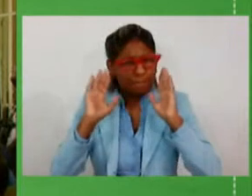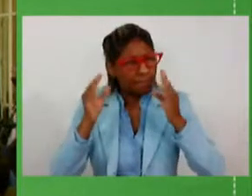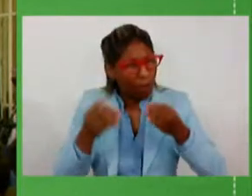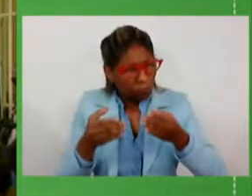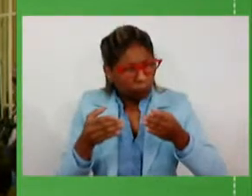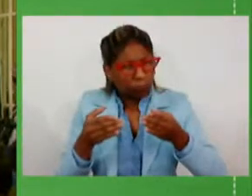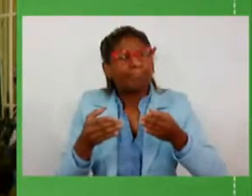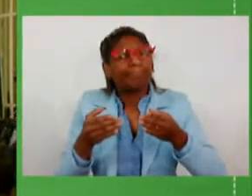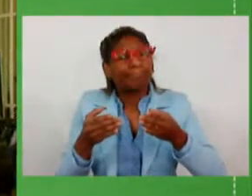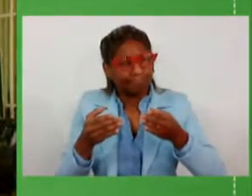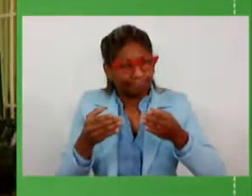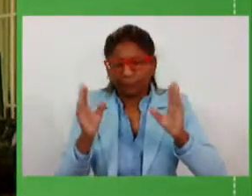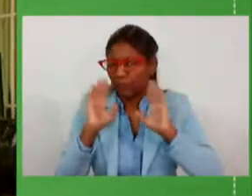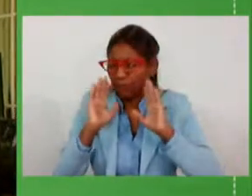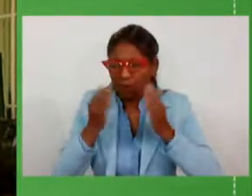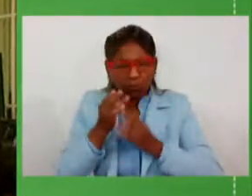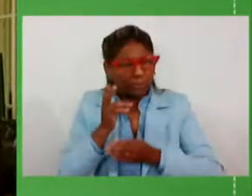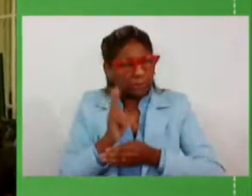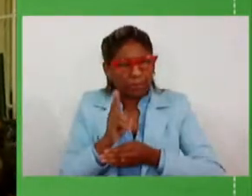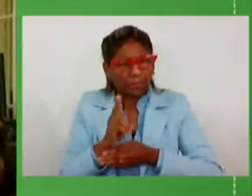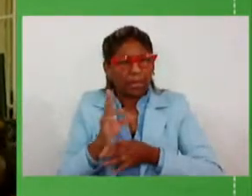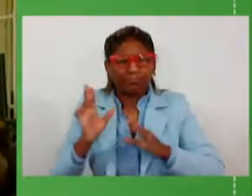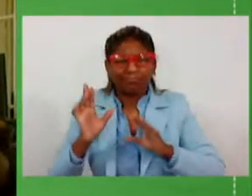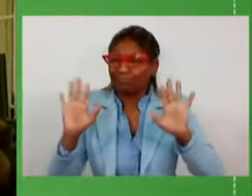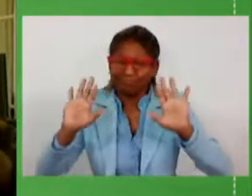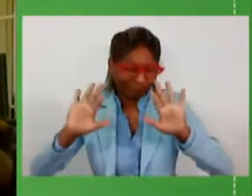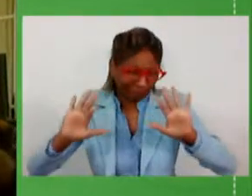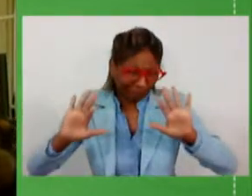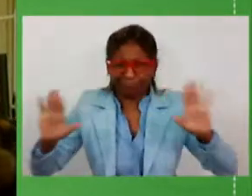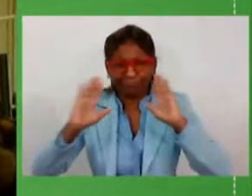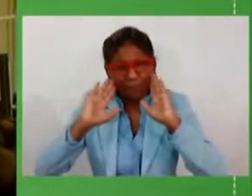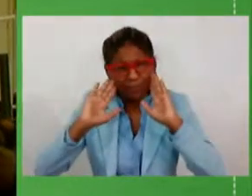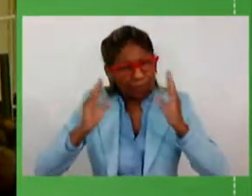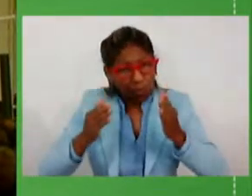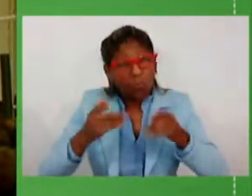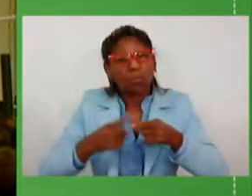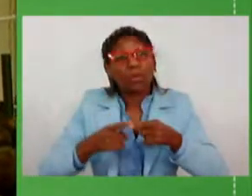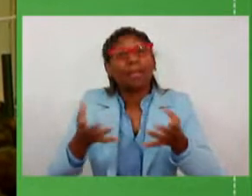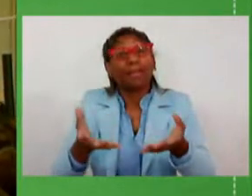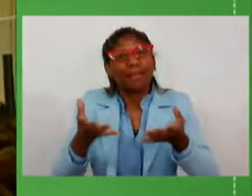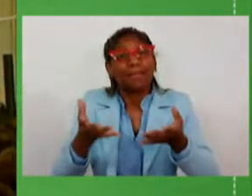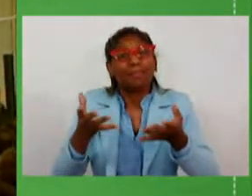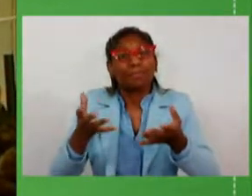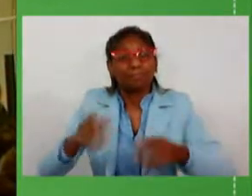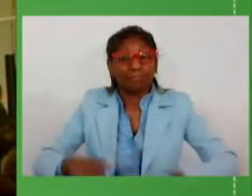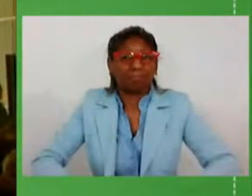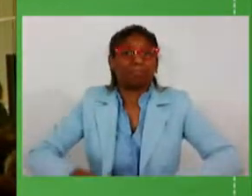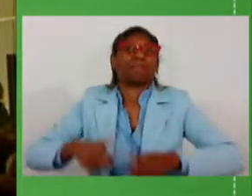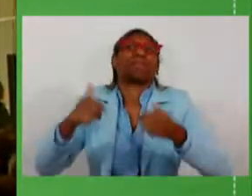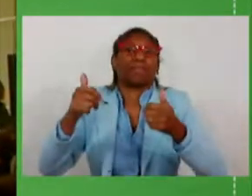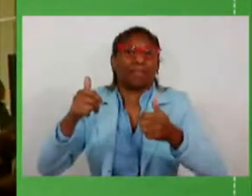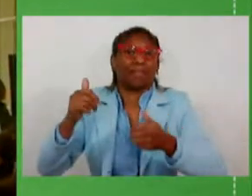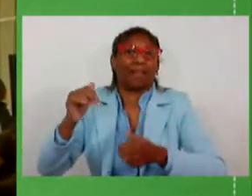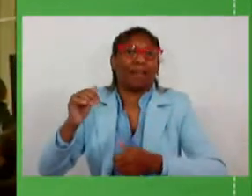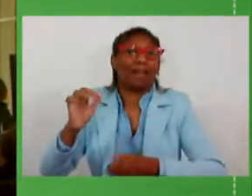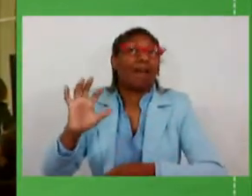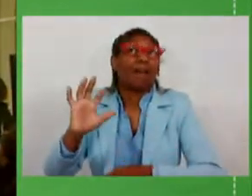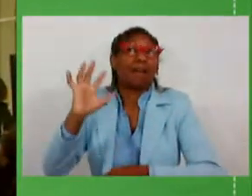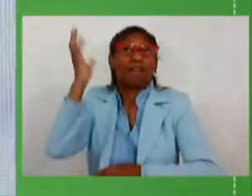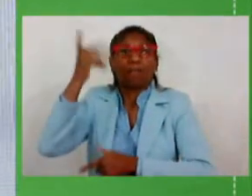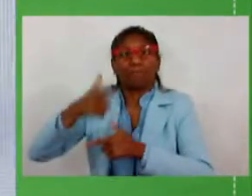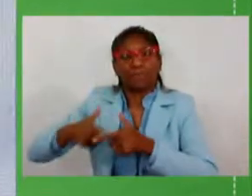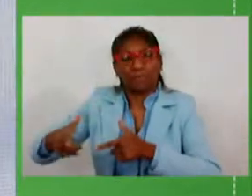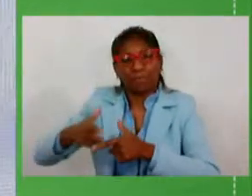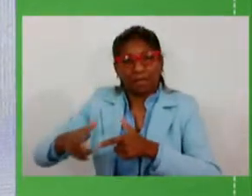foco para aquilo que não fosse produzir resultados para a população. Nós